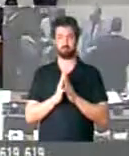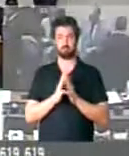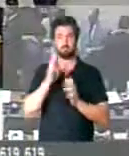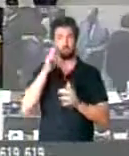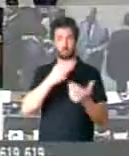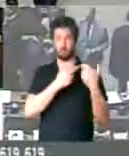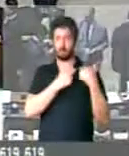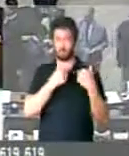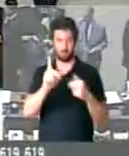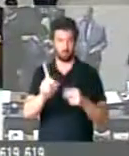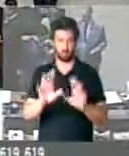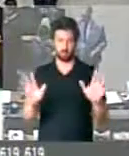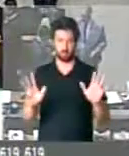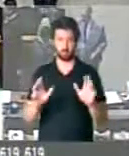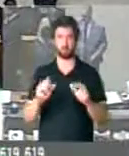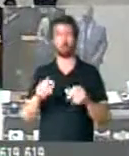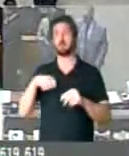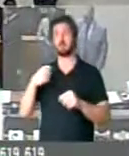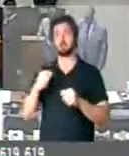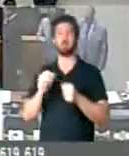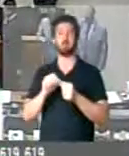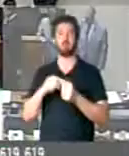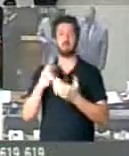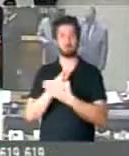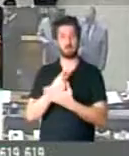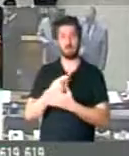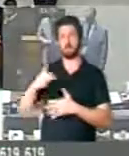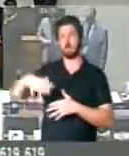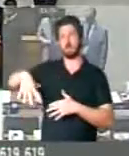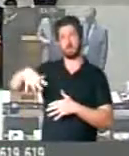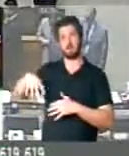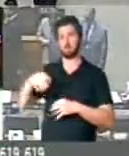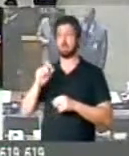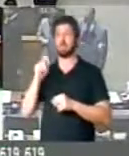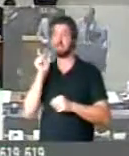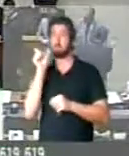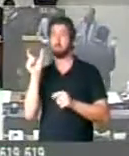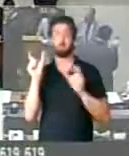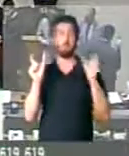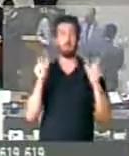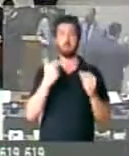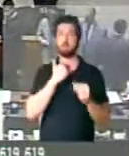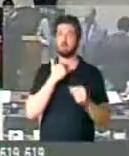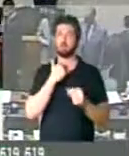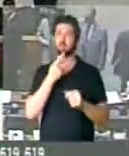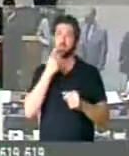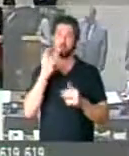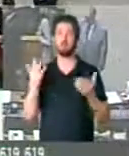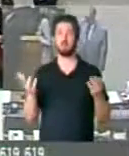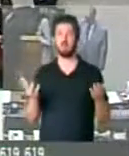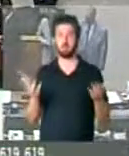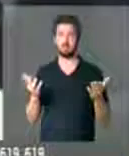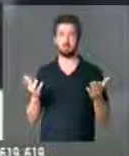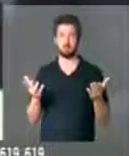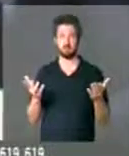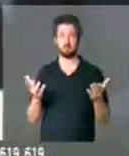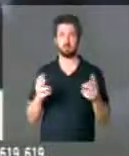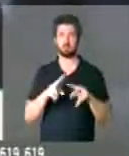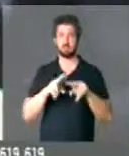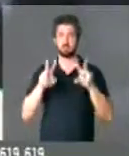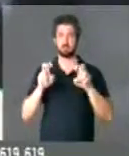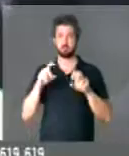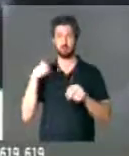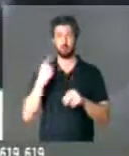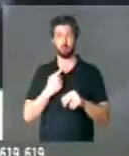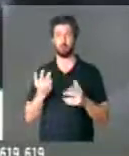não é responsável pelos maltratos aqui, pelas palavras que não deveriam ter sido citadas em relação